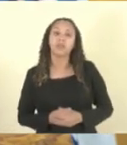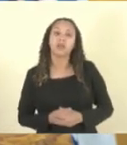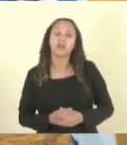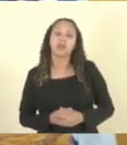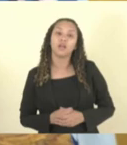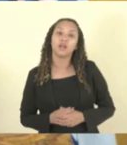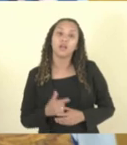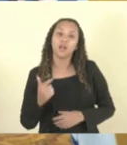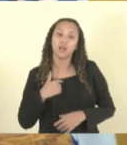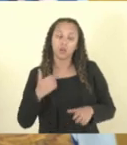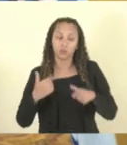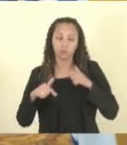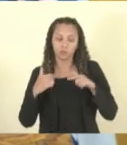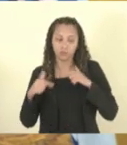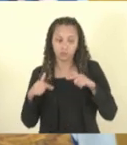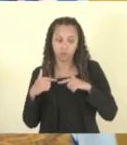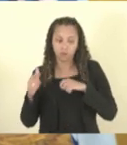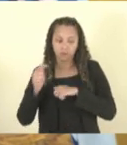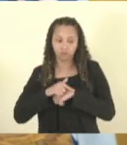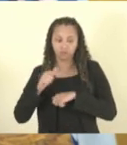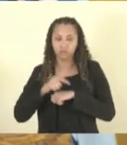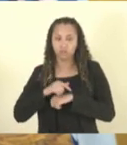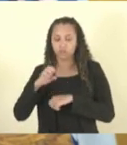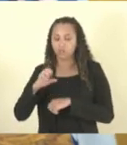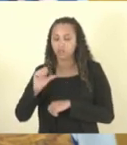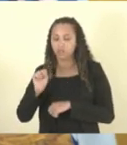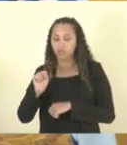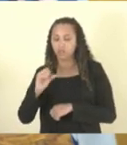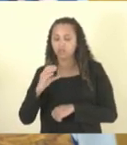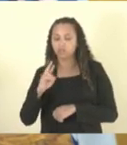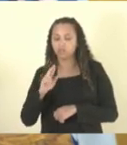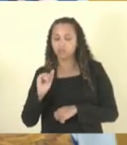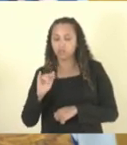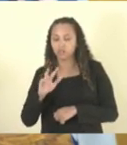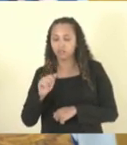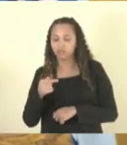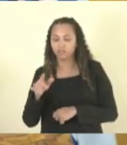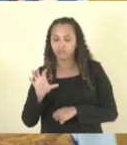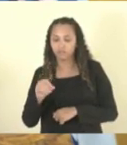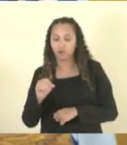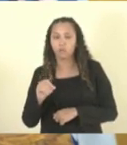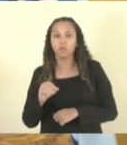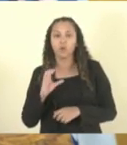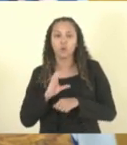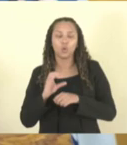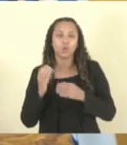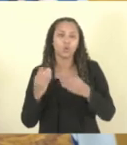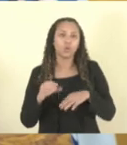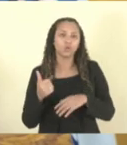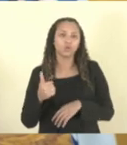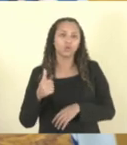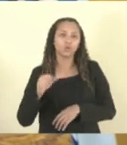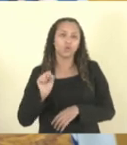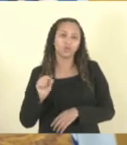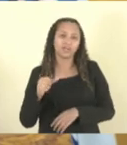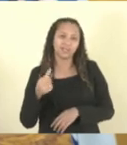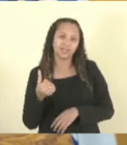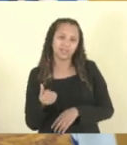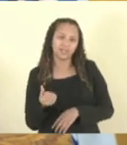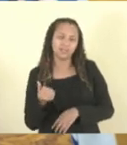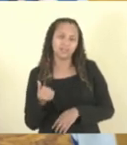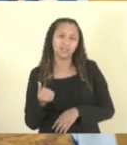polícia na Polícia Civil do Estado em 1986. Eu sou do concurso de 1986 e no final de 1989 fui a